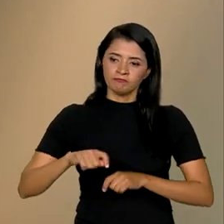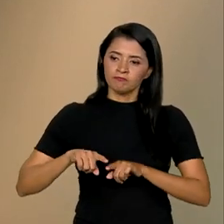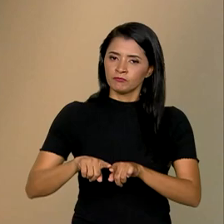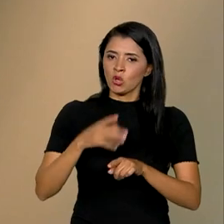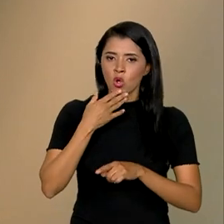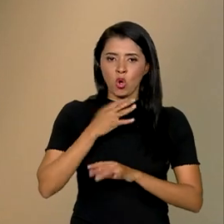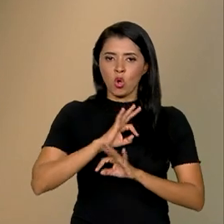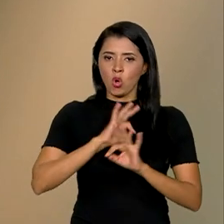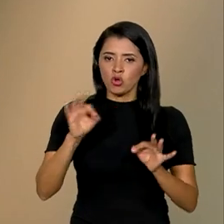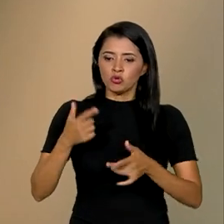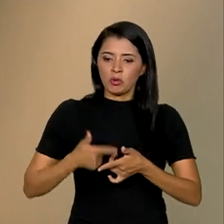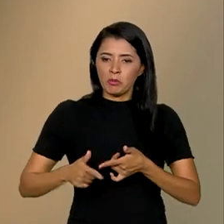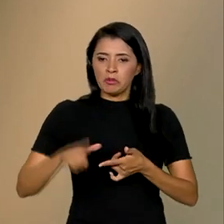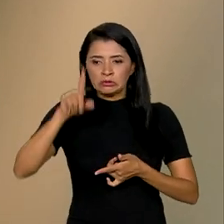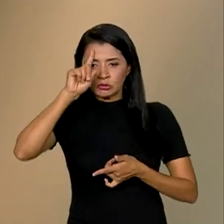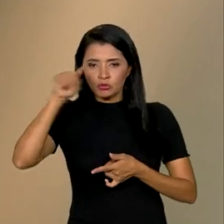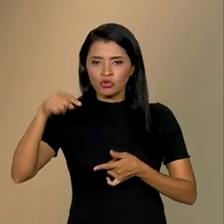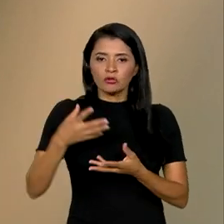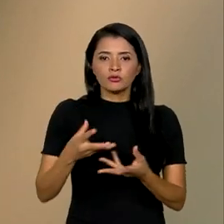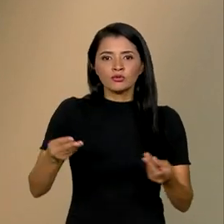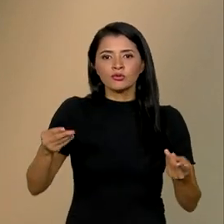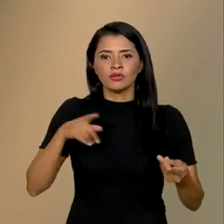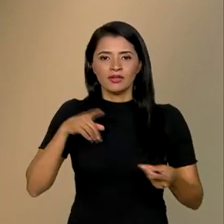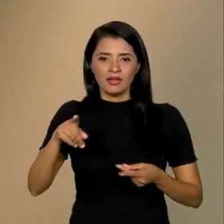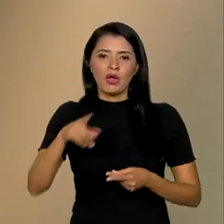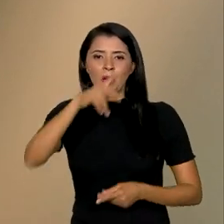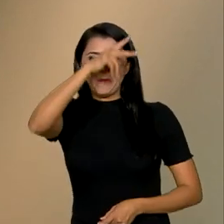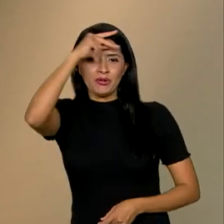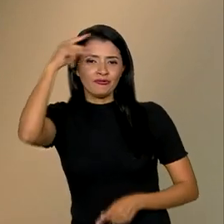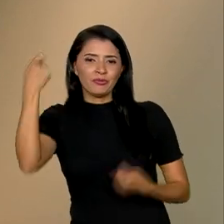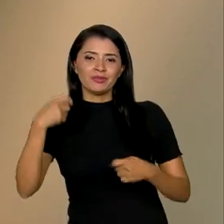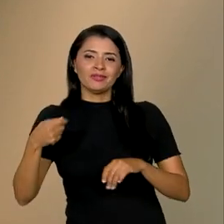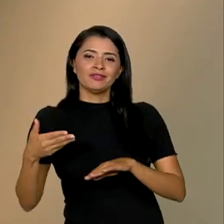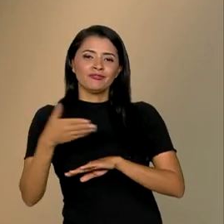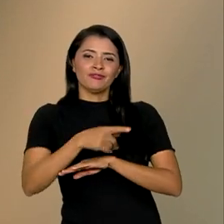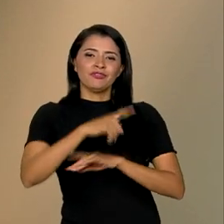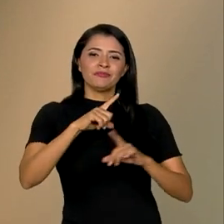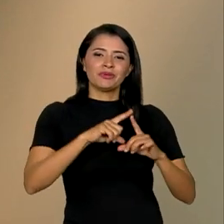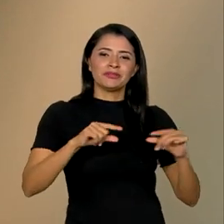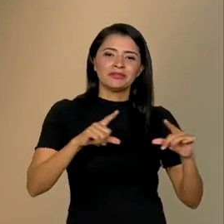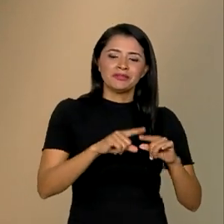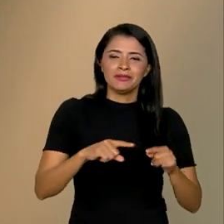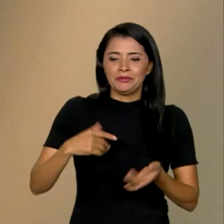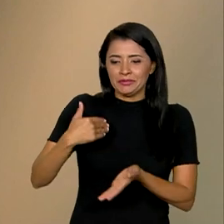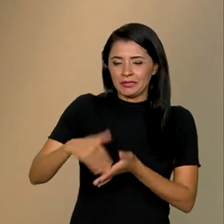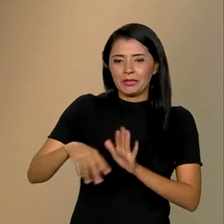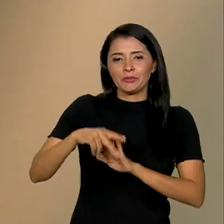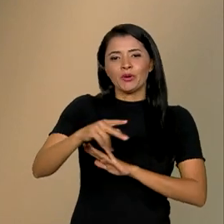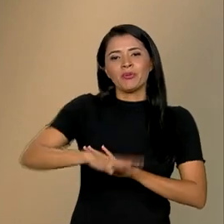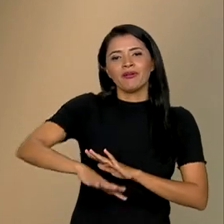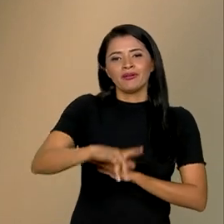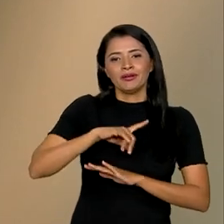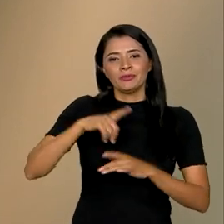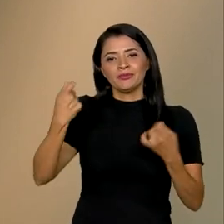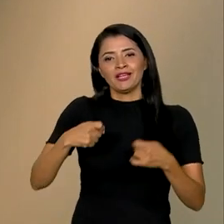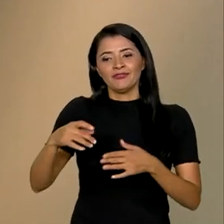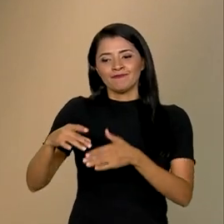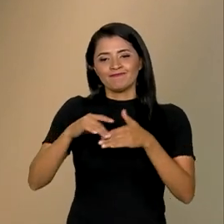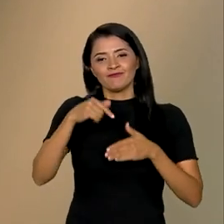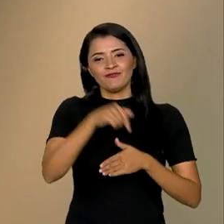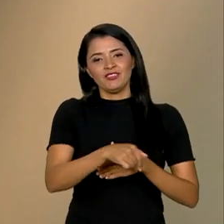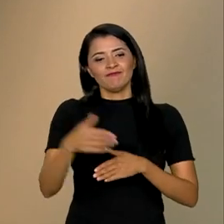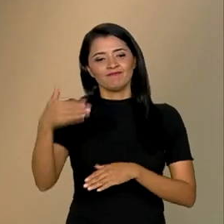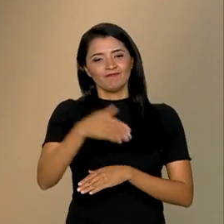problemas ali do dia a dia, que o prefeito teria que vir a Brasília. Aquele secretário daquela área ali teria que vir a